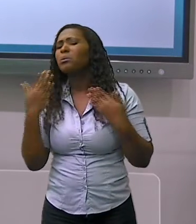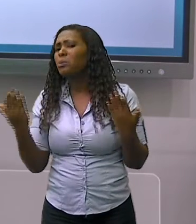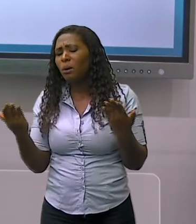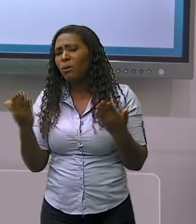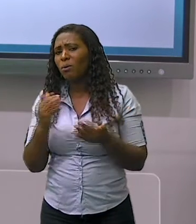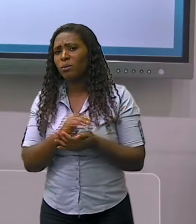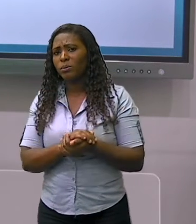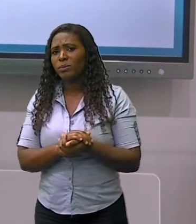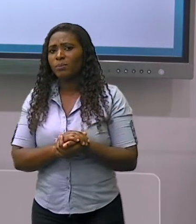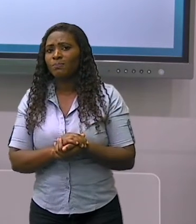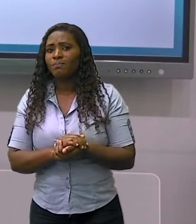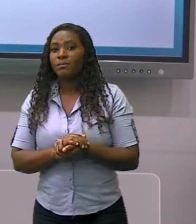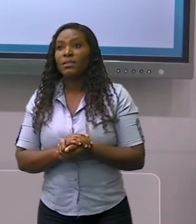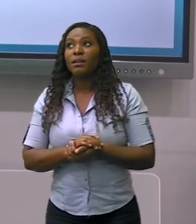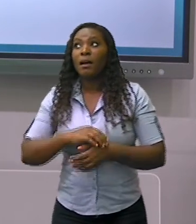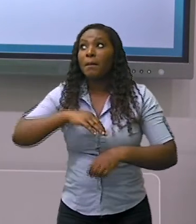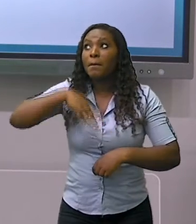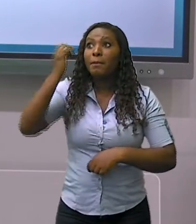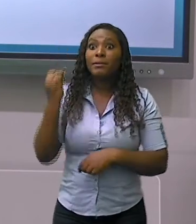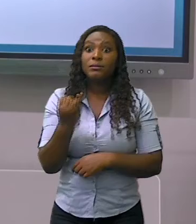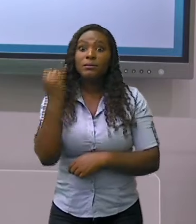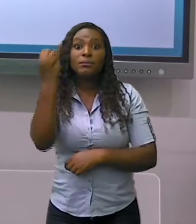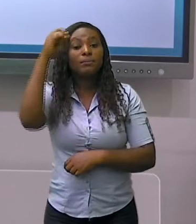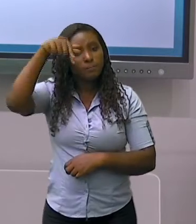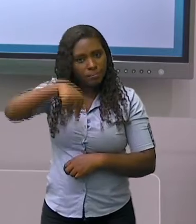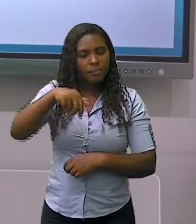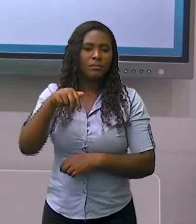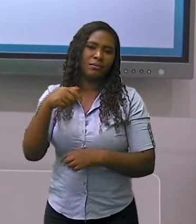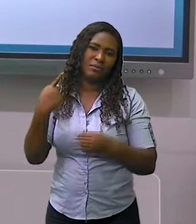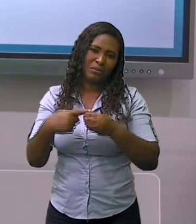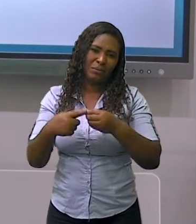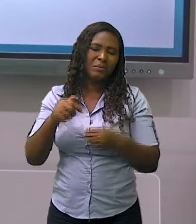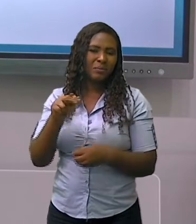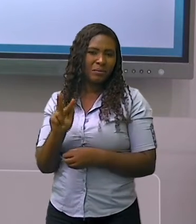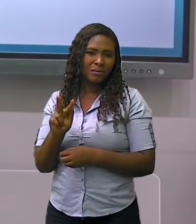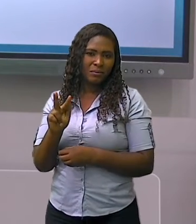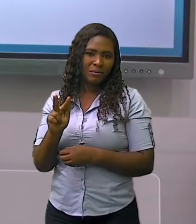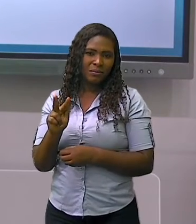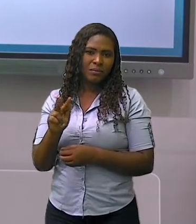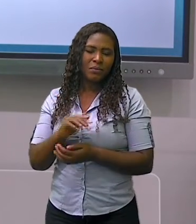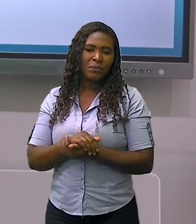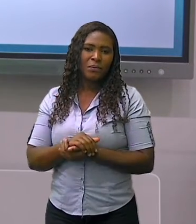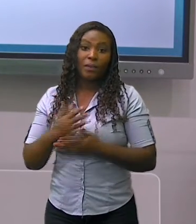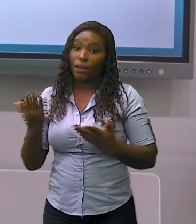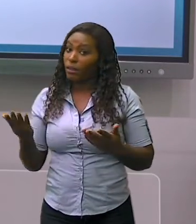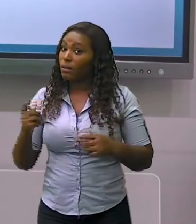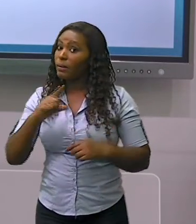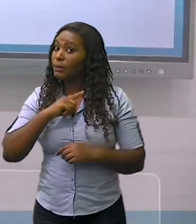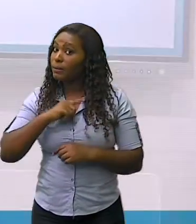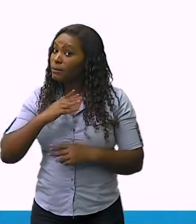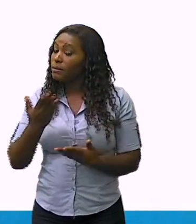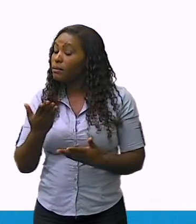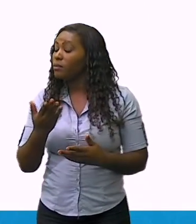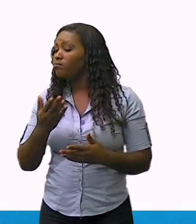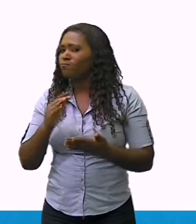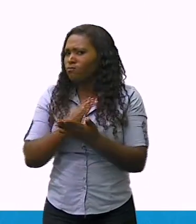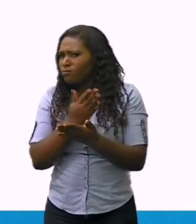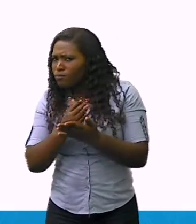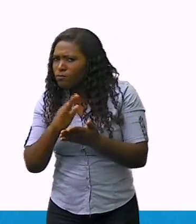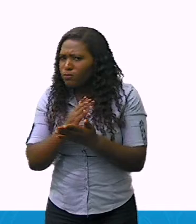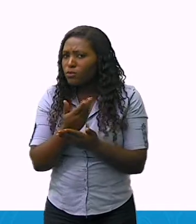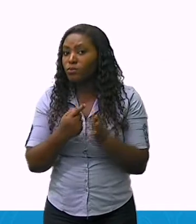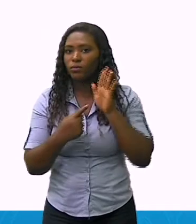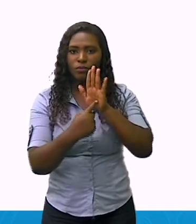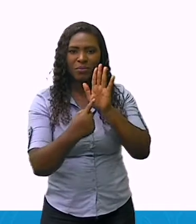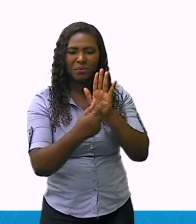paisagens culturais mais importantes da nossa cidade? Entre as principais, vamos